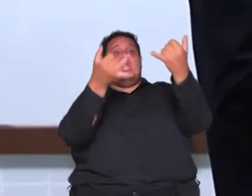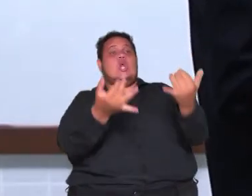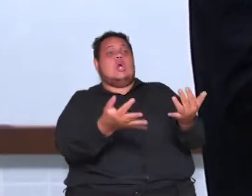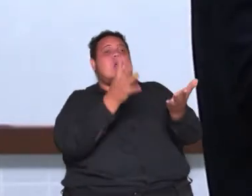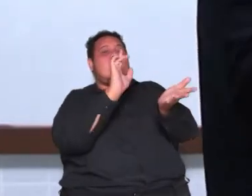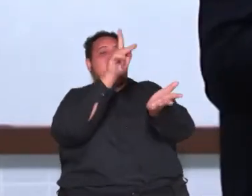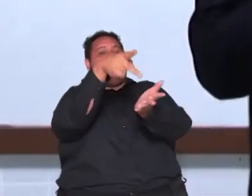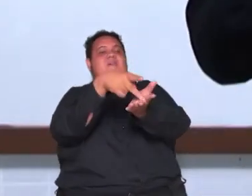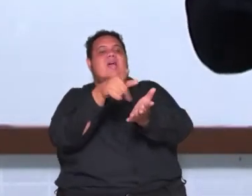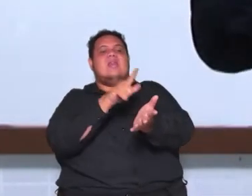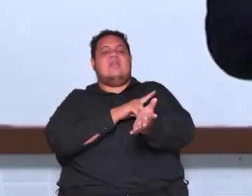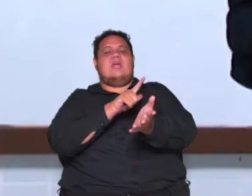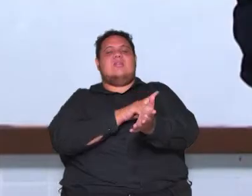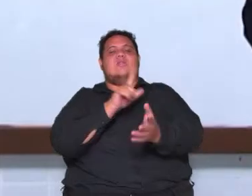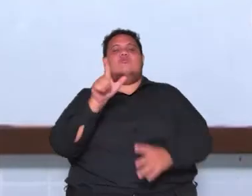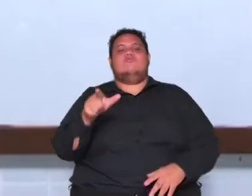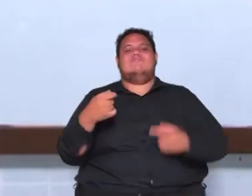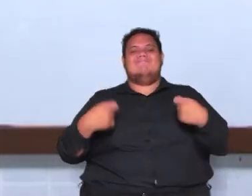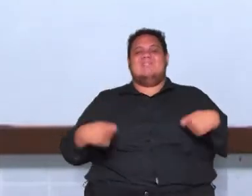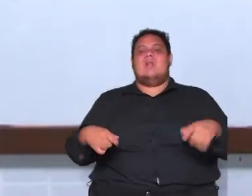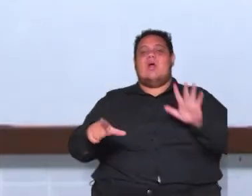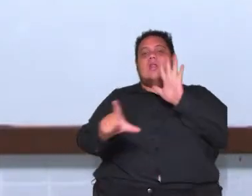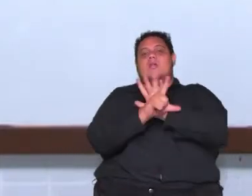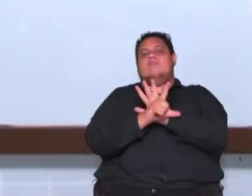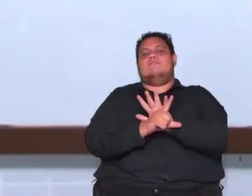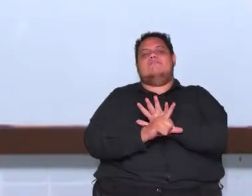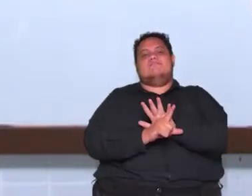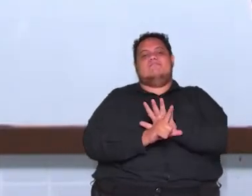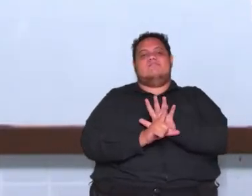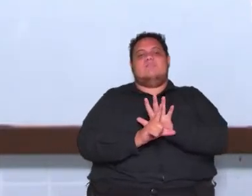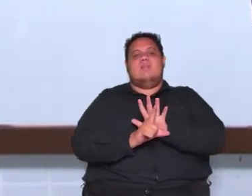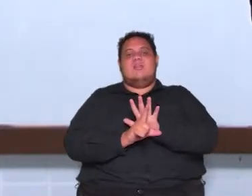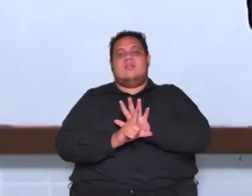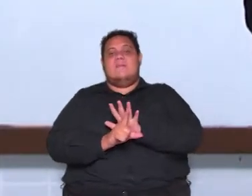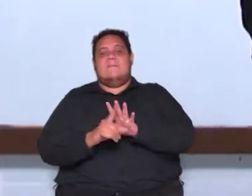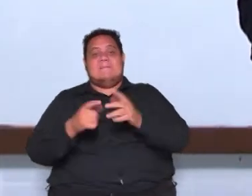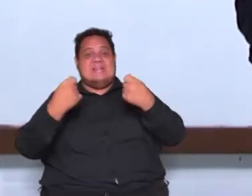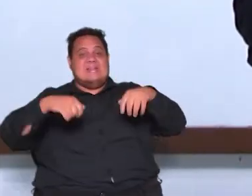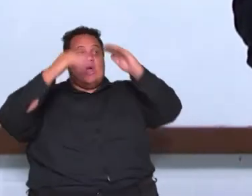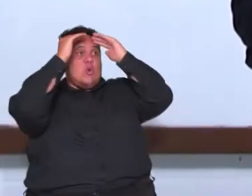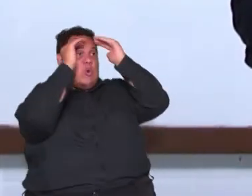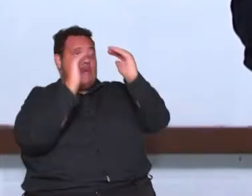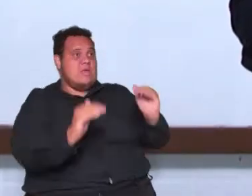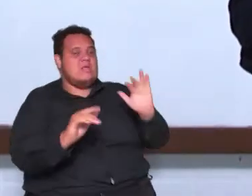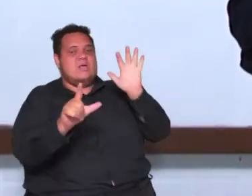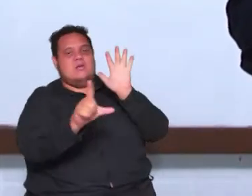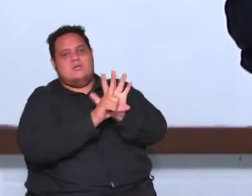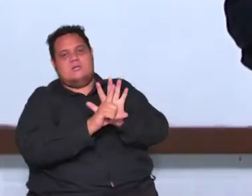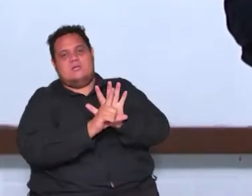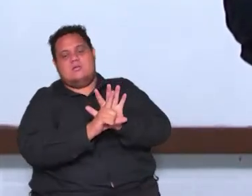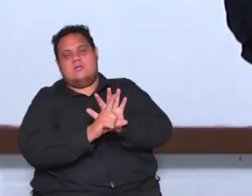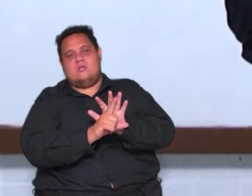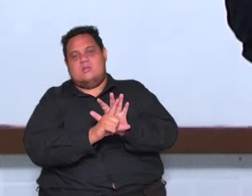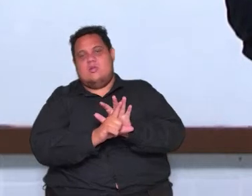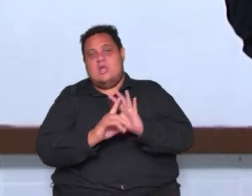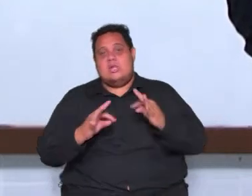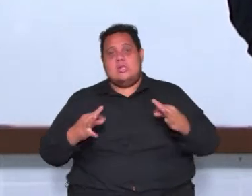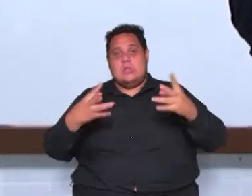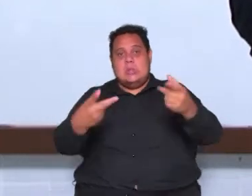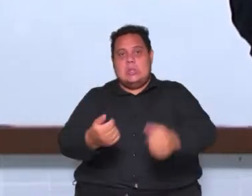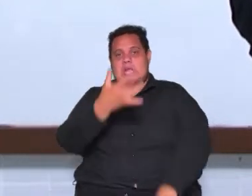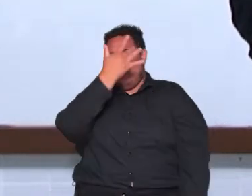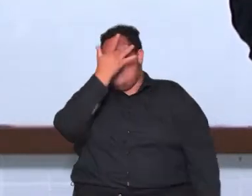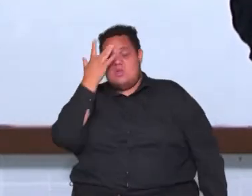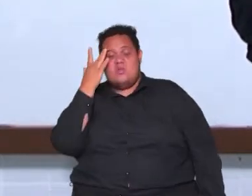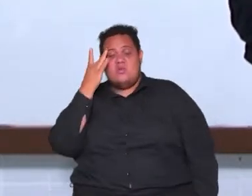disse em primeiro lugar que todos tem que ser submissos perante a lei tá para Montesquieu todos o que tem